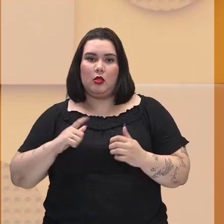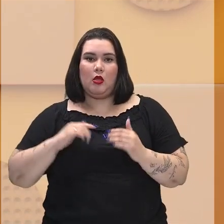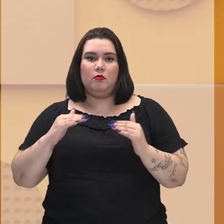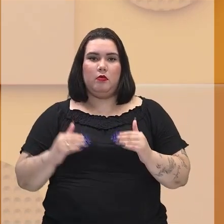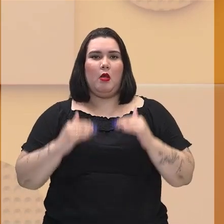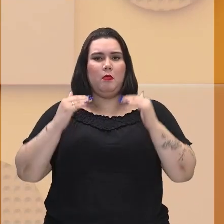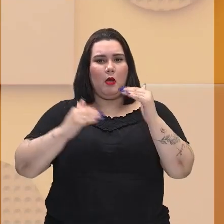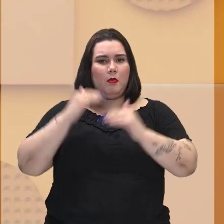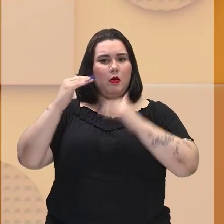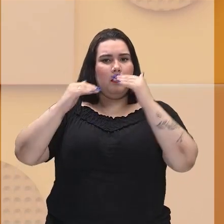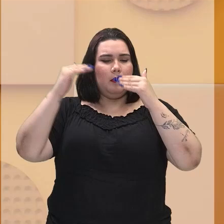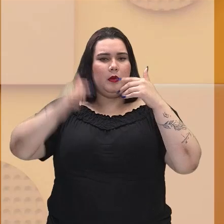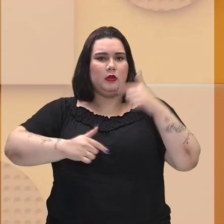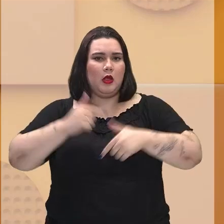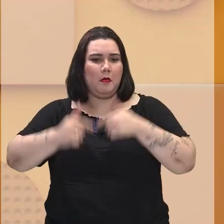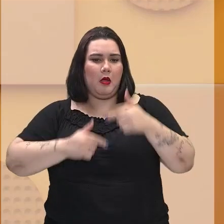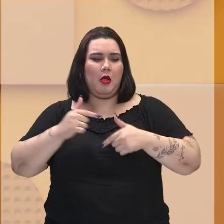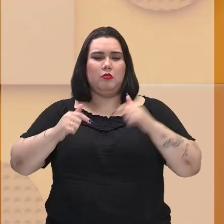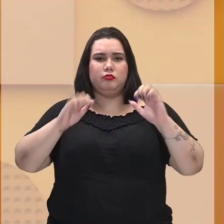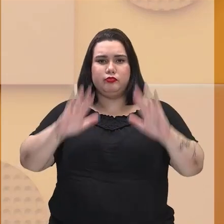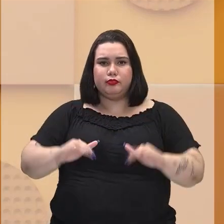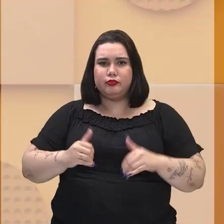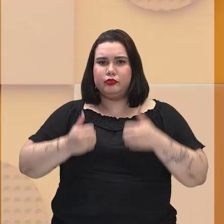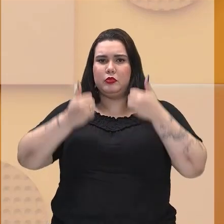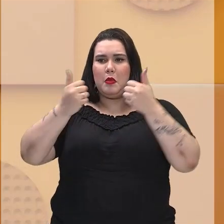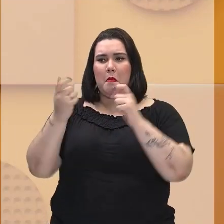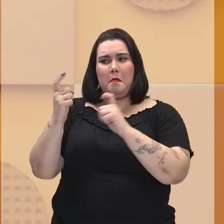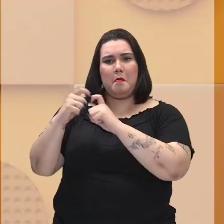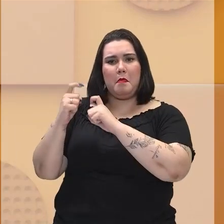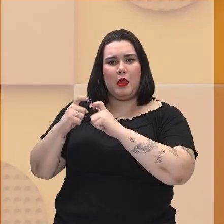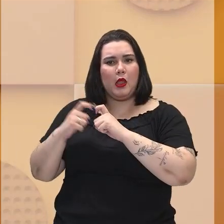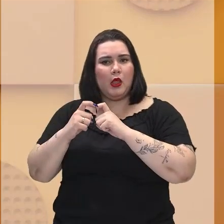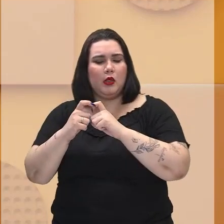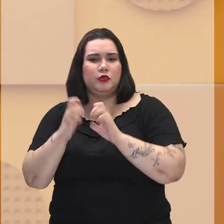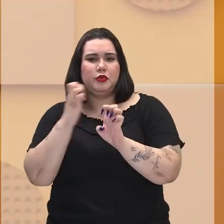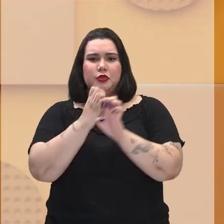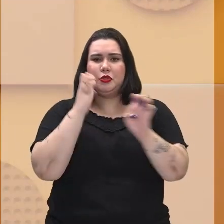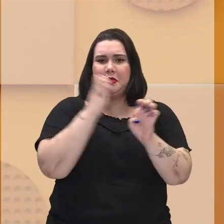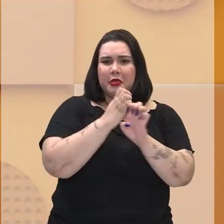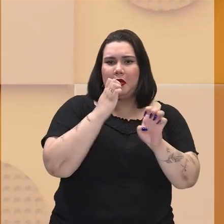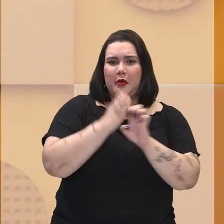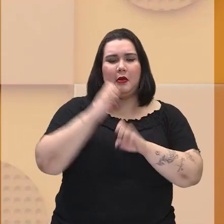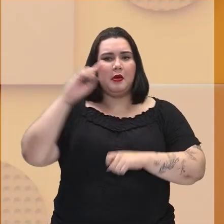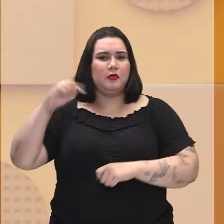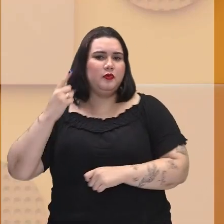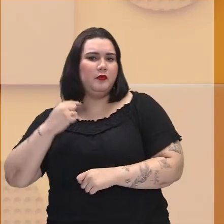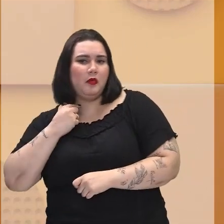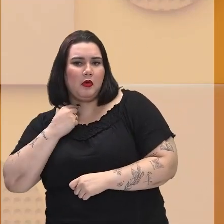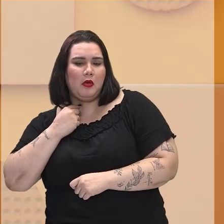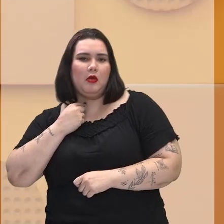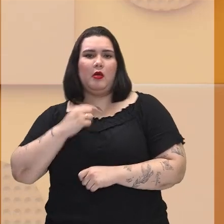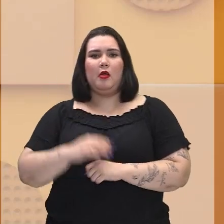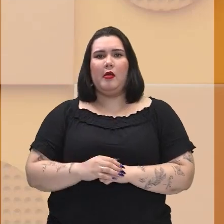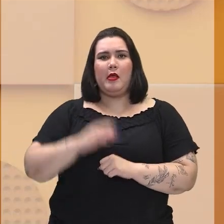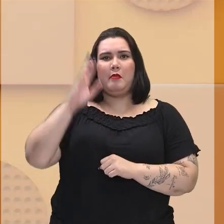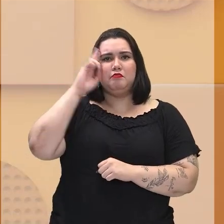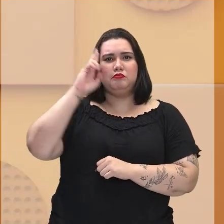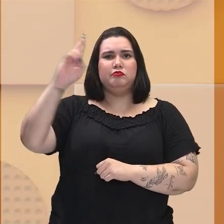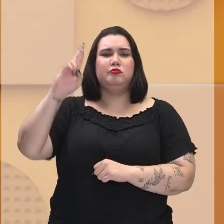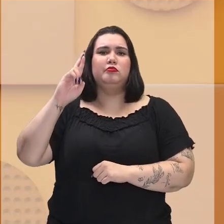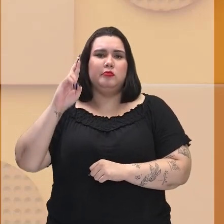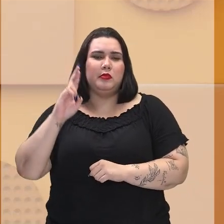bem mais altos em suas carreiras profissionais, se tornando médicos, engenheiros, advogados, chefes de empresas,